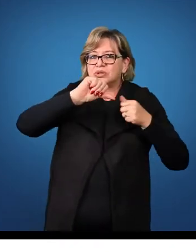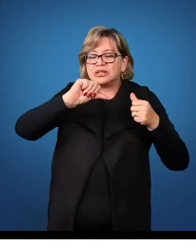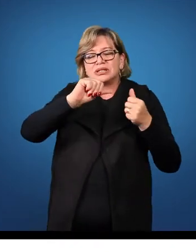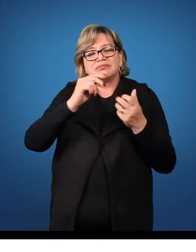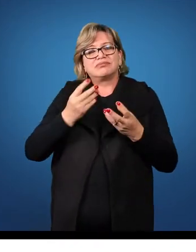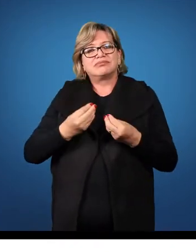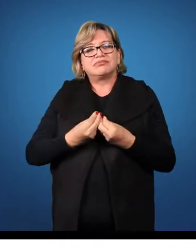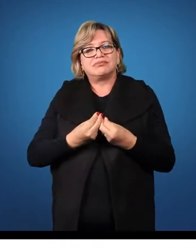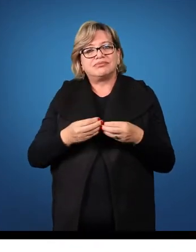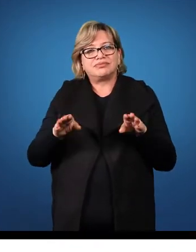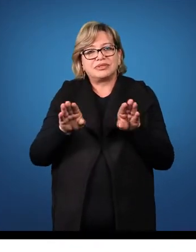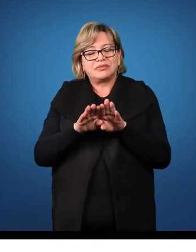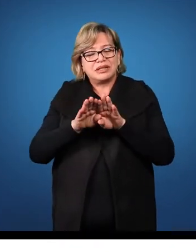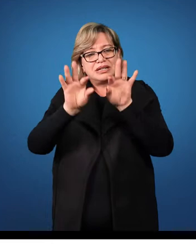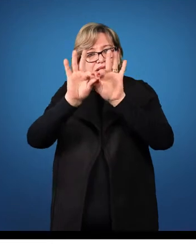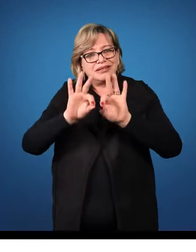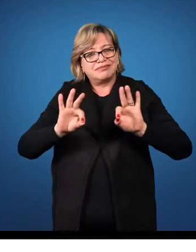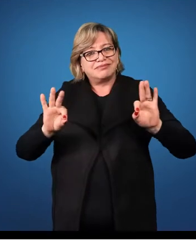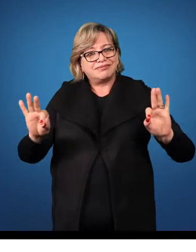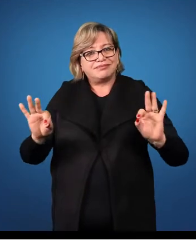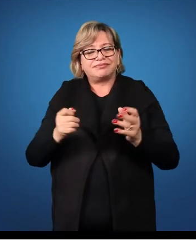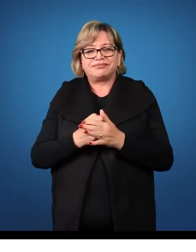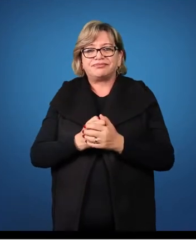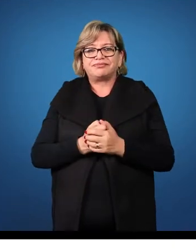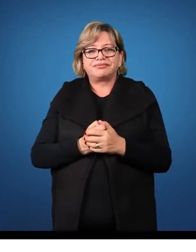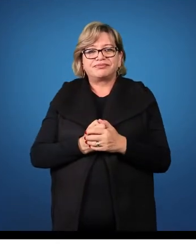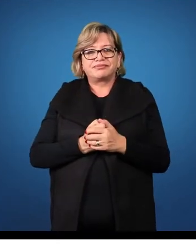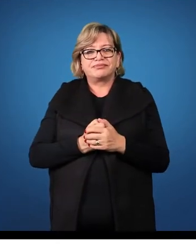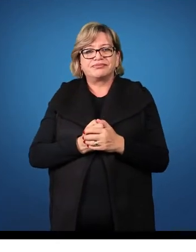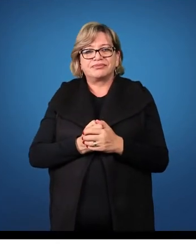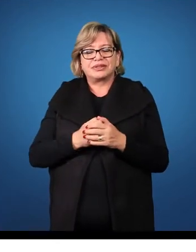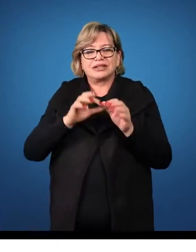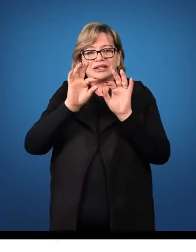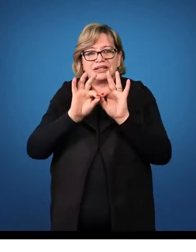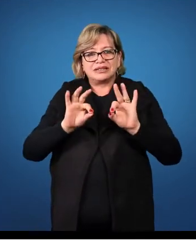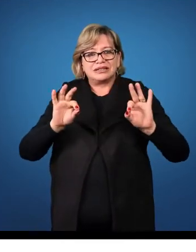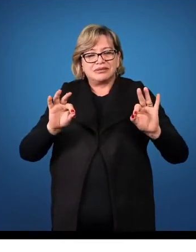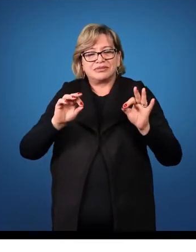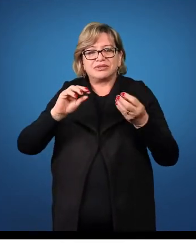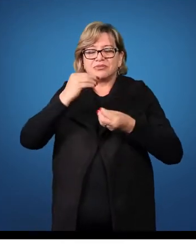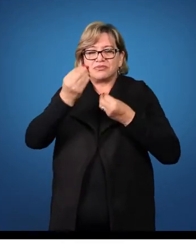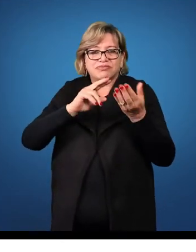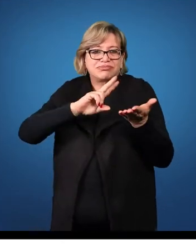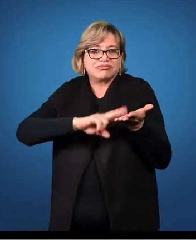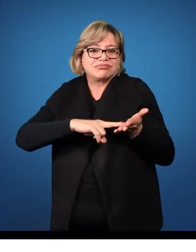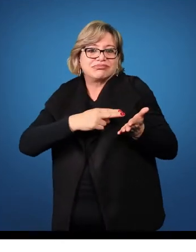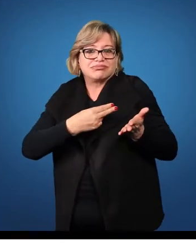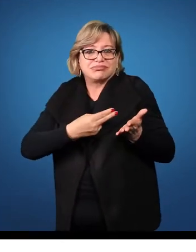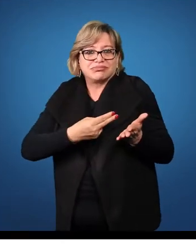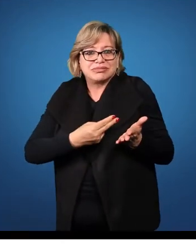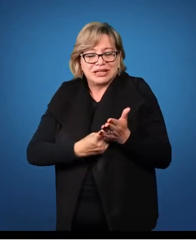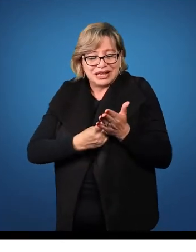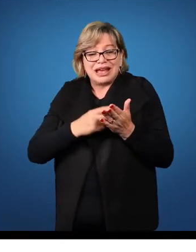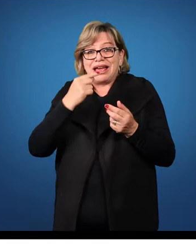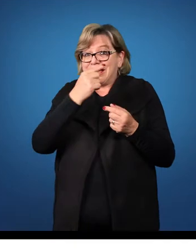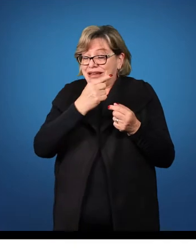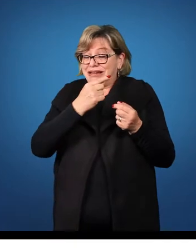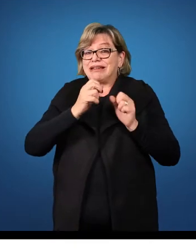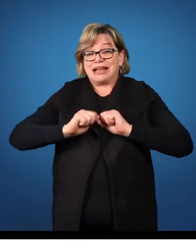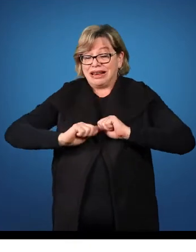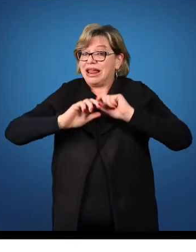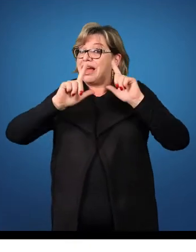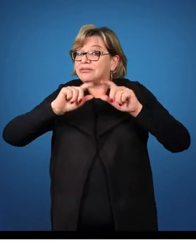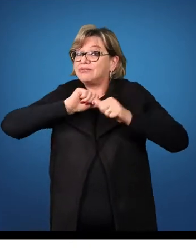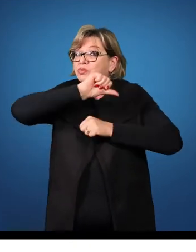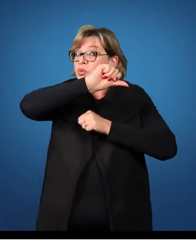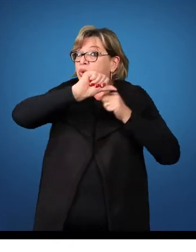Então, também, uma forma bem simples, uma forma de tradução. Então, aqui, claro, vai variar